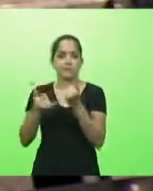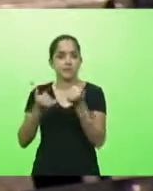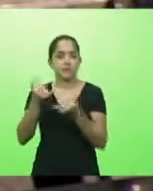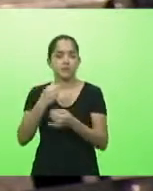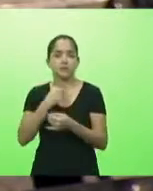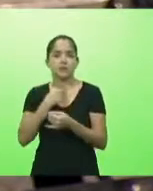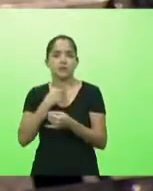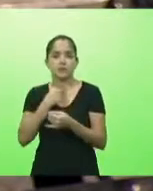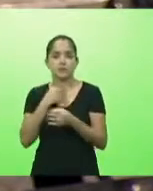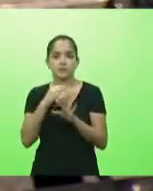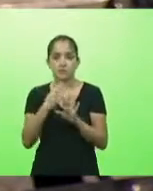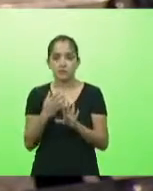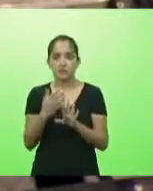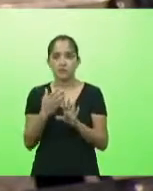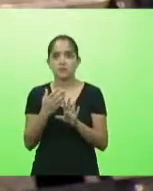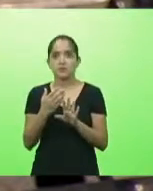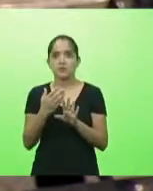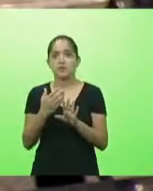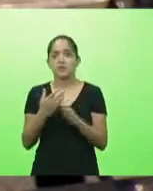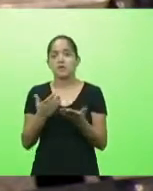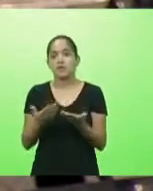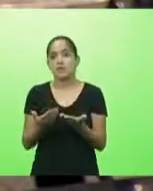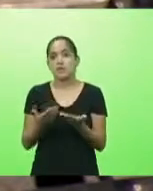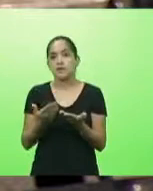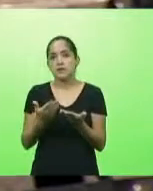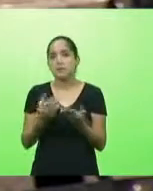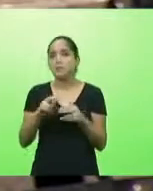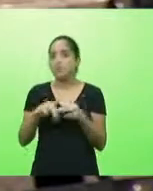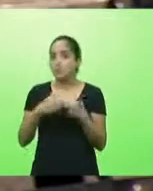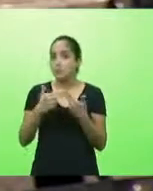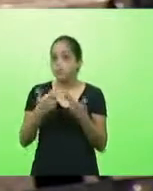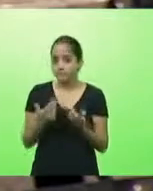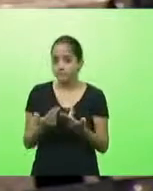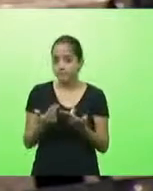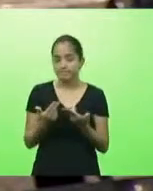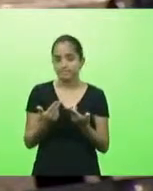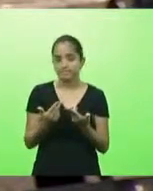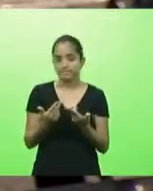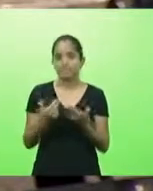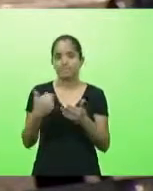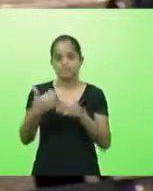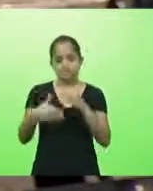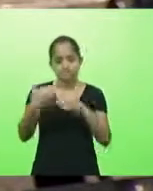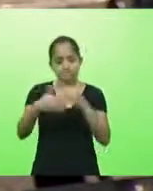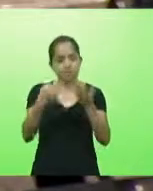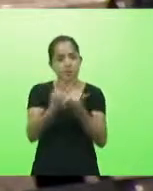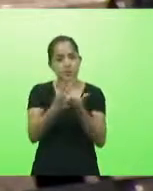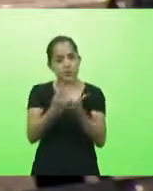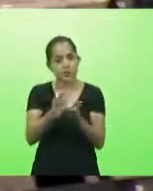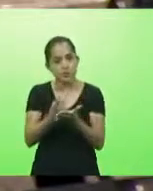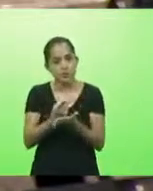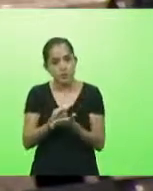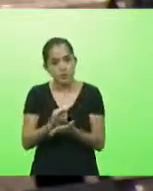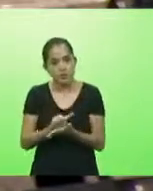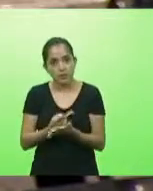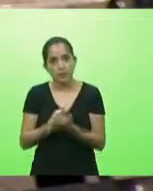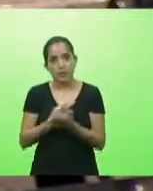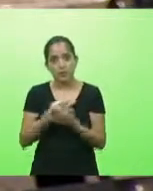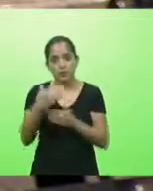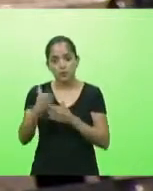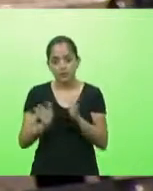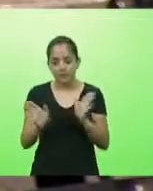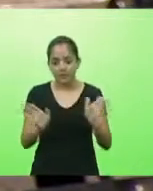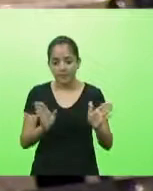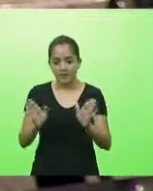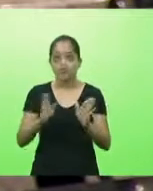e isso e esse acúmulo de coisas é que faz esse acúmulo de sucessivos erros ao longo de um ano em cima disso aí dessa